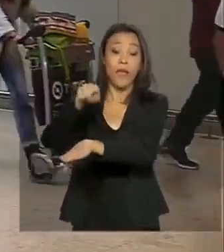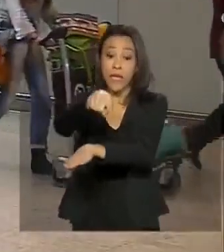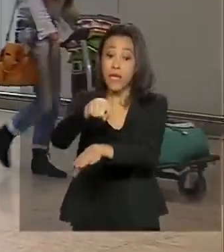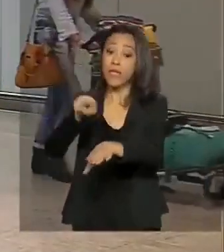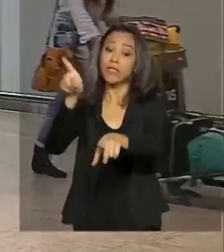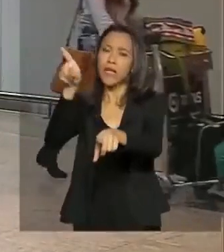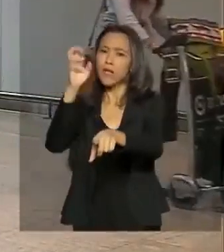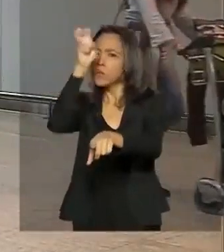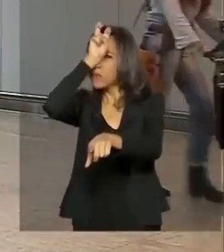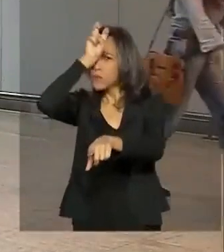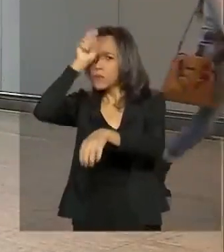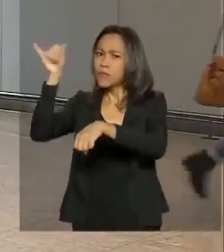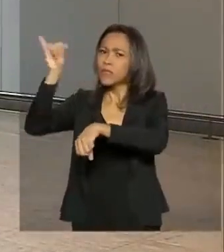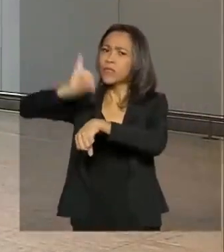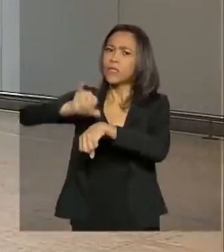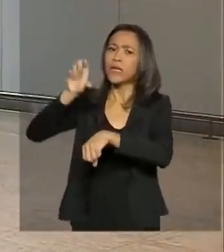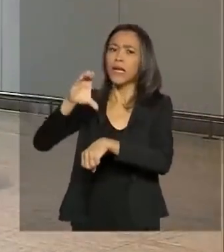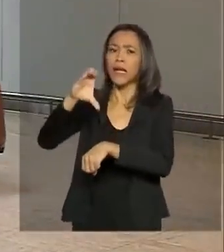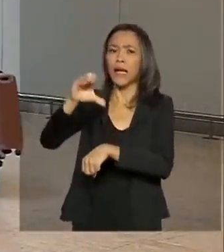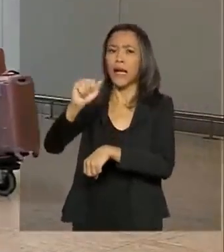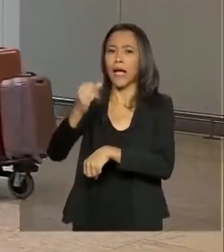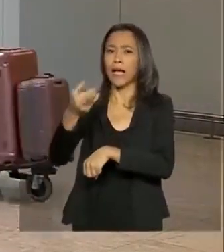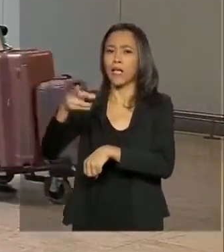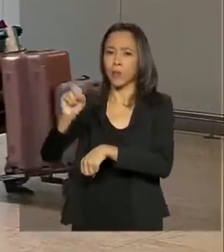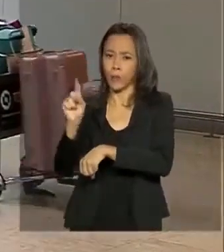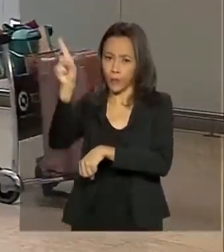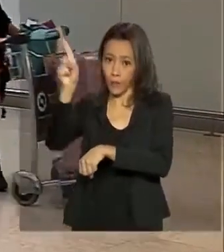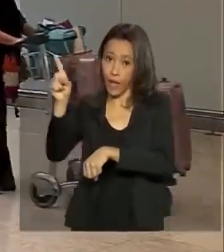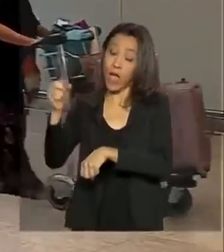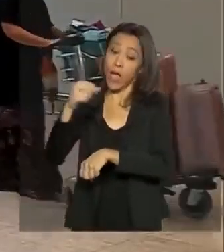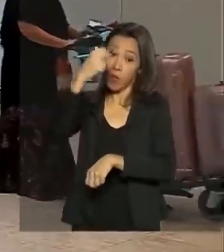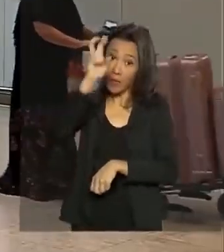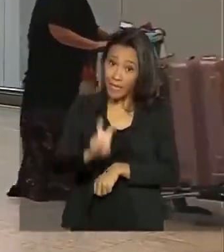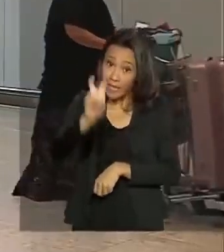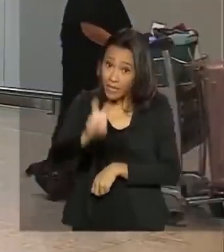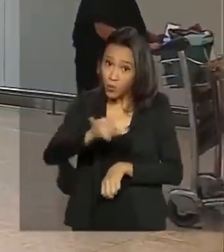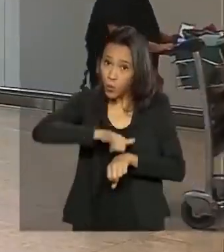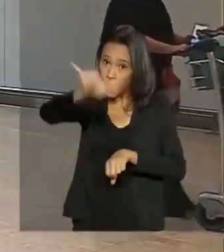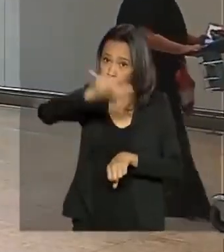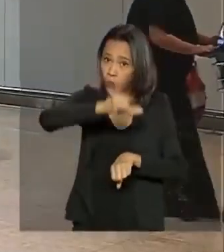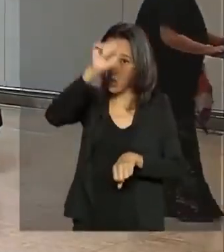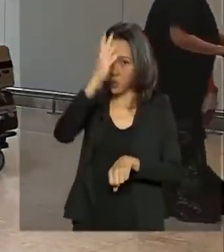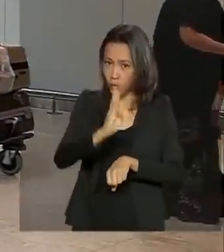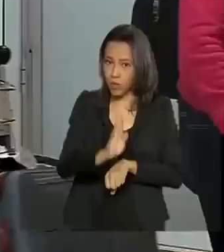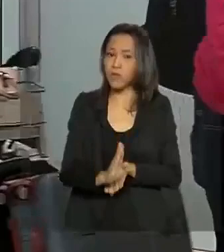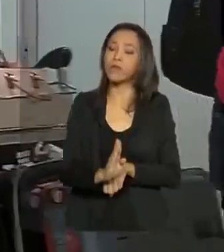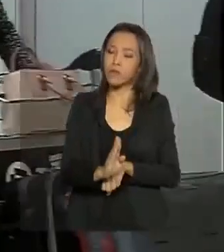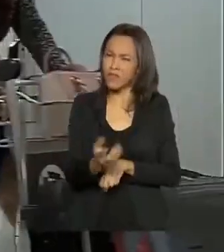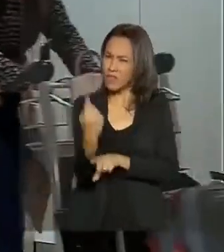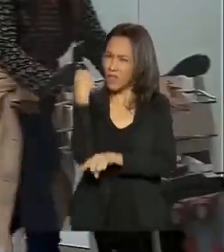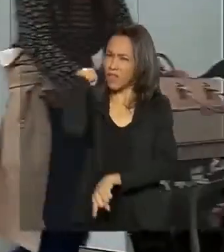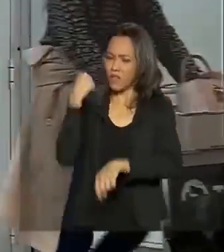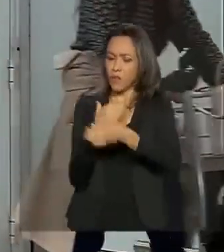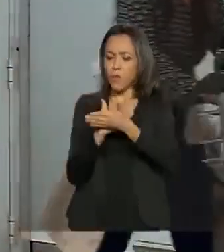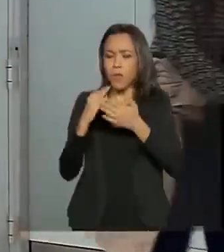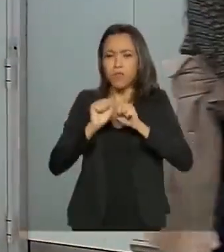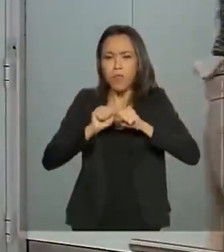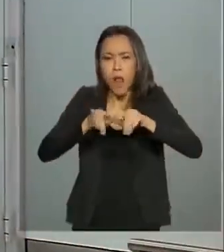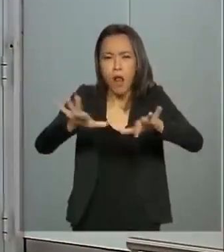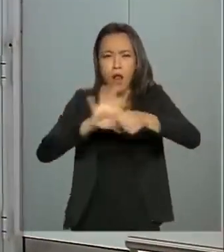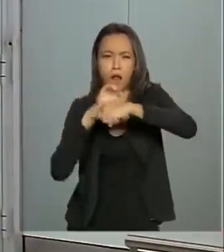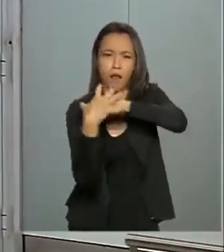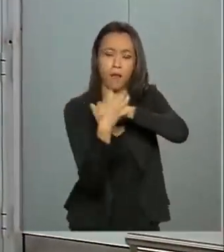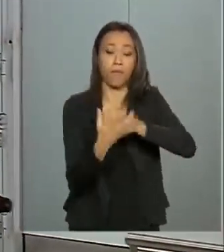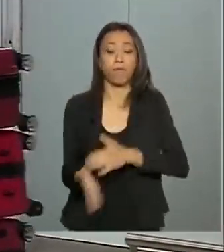Cairo, no Ejeto. Esse foi o quinto voo fretado pelo governo brasileiro desde o começo da pandemia. Segundo o Itamaraty,